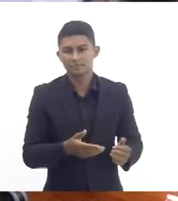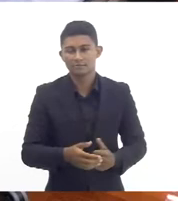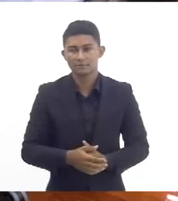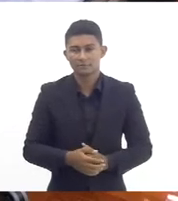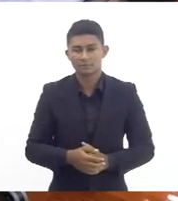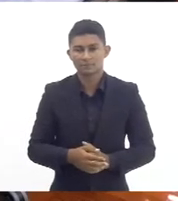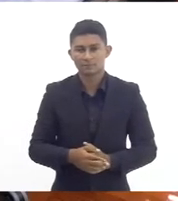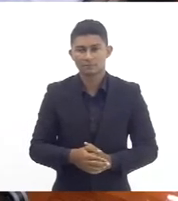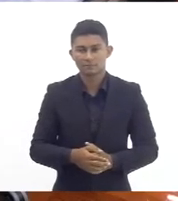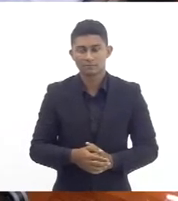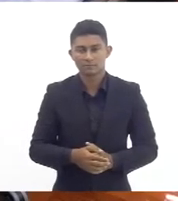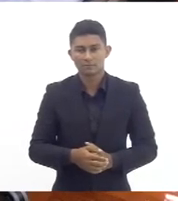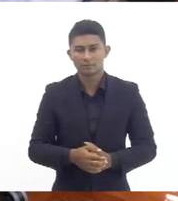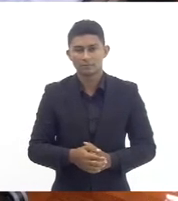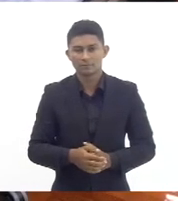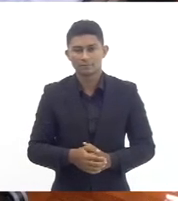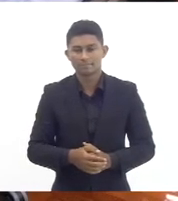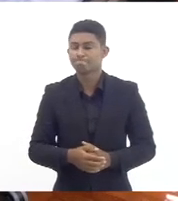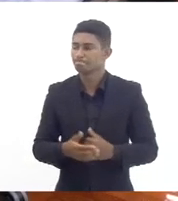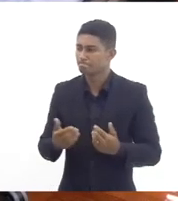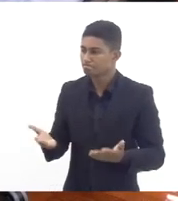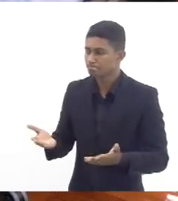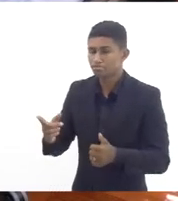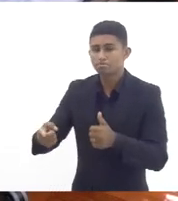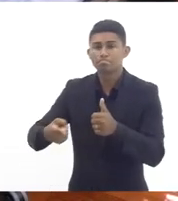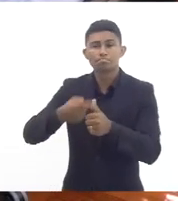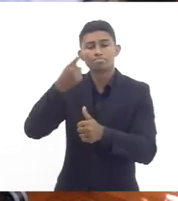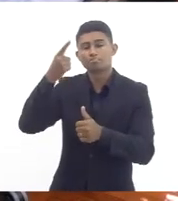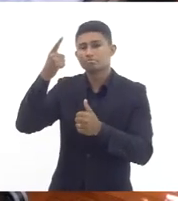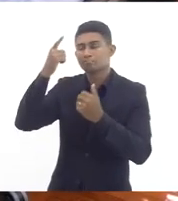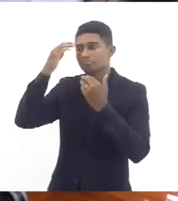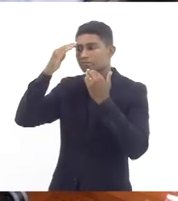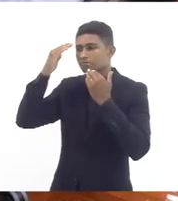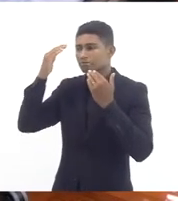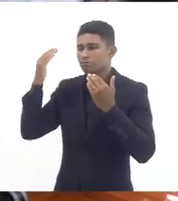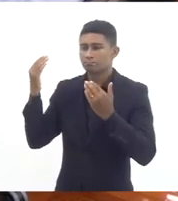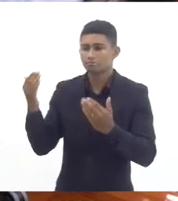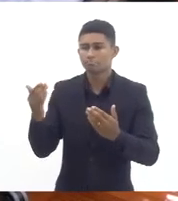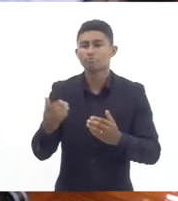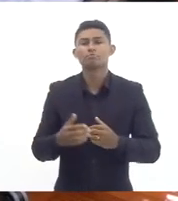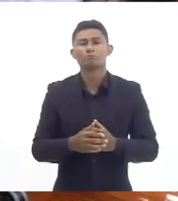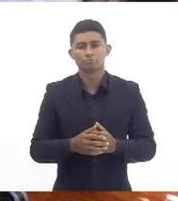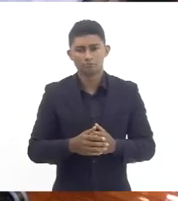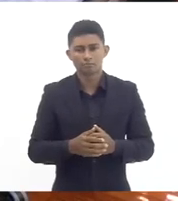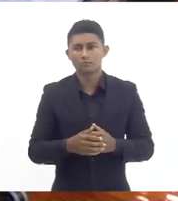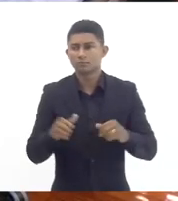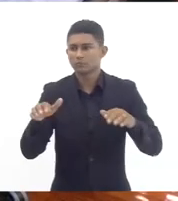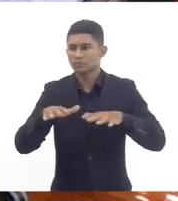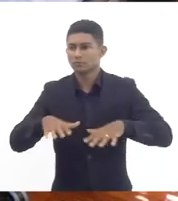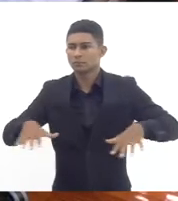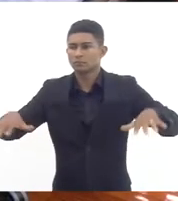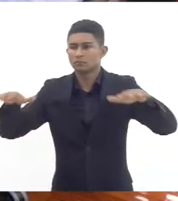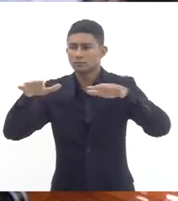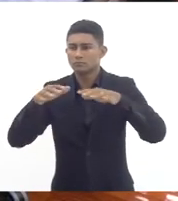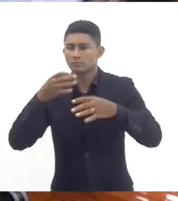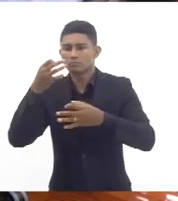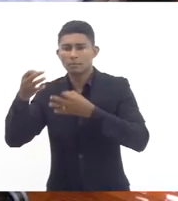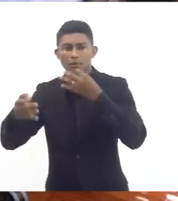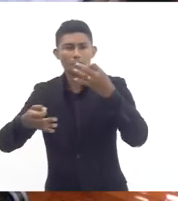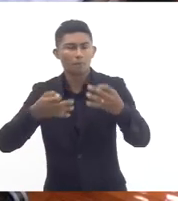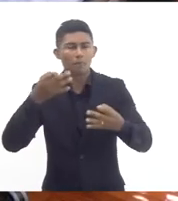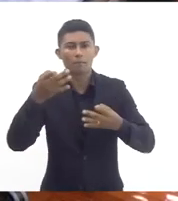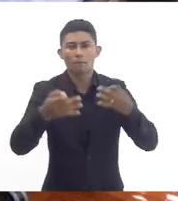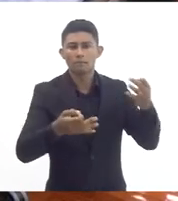bem eu queria primeiro agradecer novamente a todas as manifestações aqui todos os coletivos